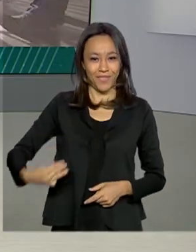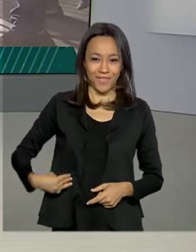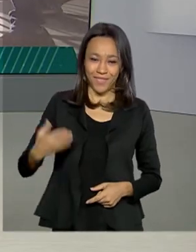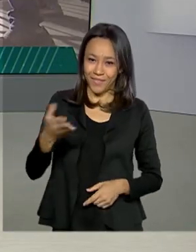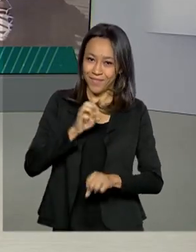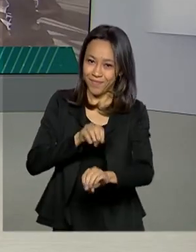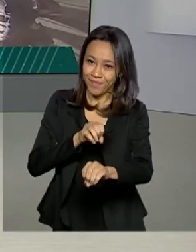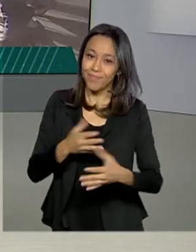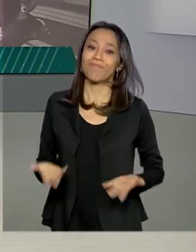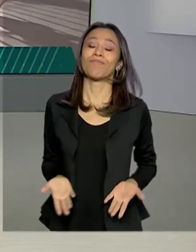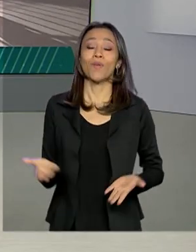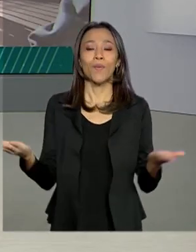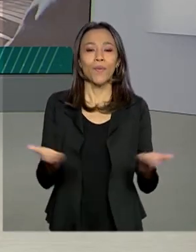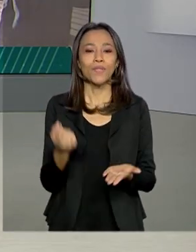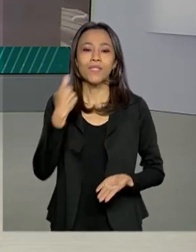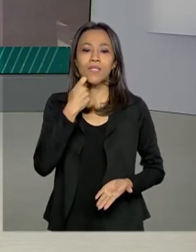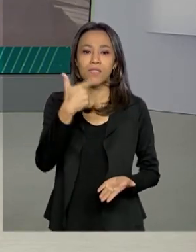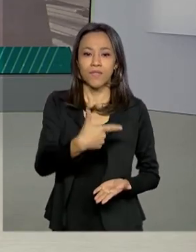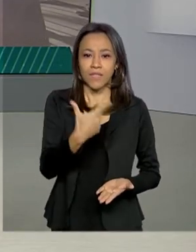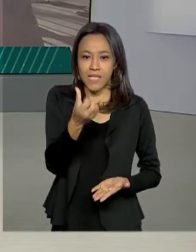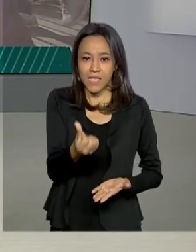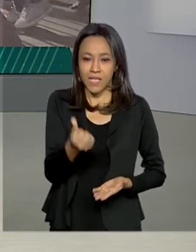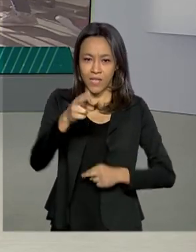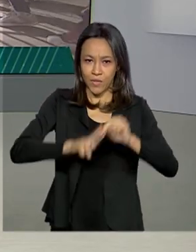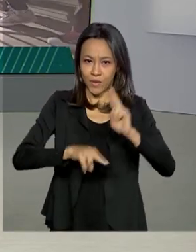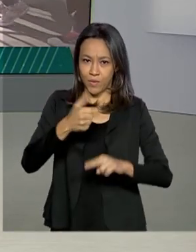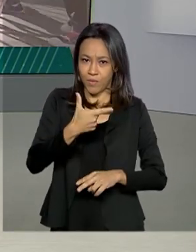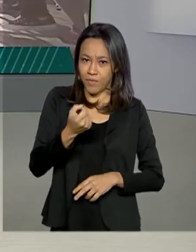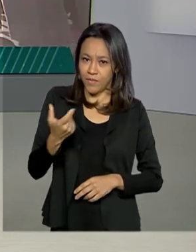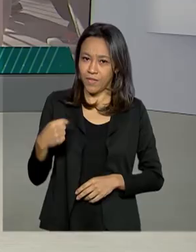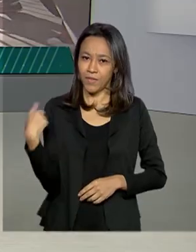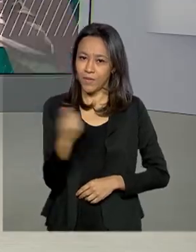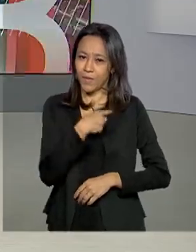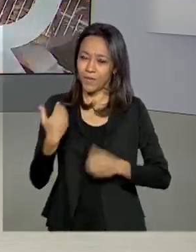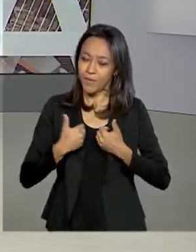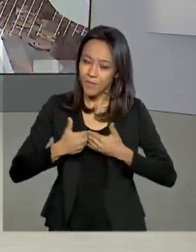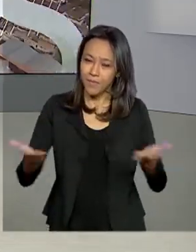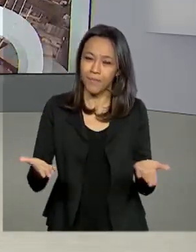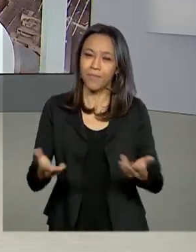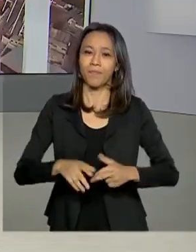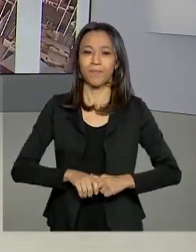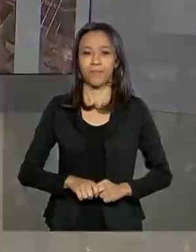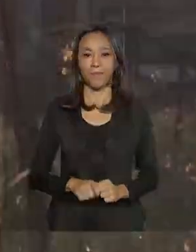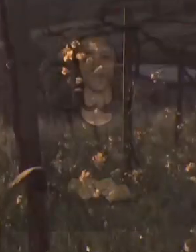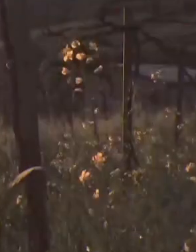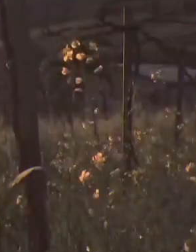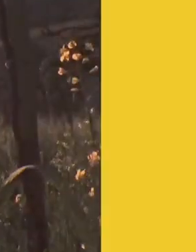Hoje é sexta-feira, 26 de junho de 2020. O Brasil em Dia começa agora.